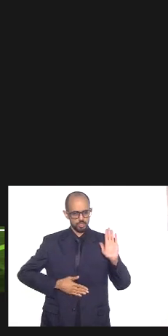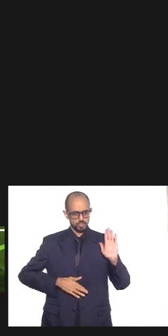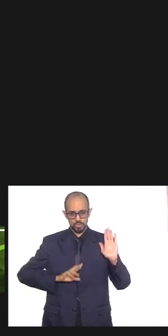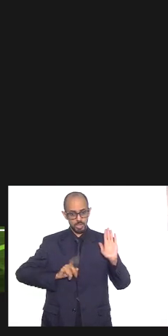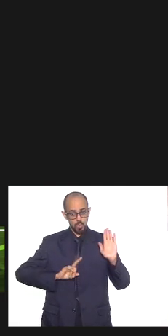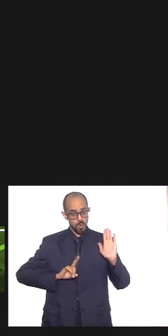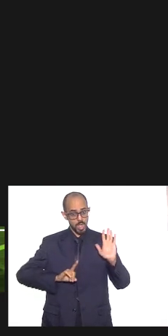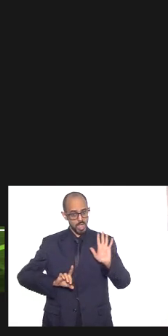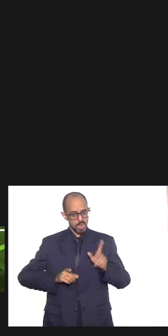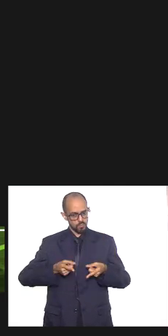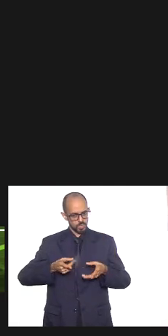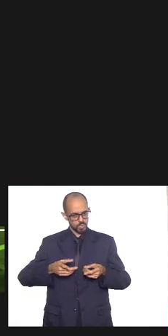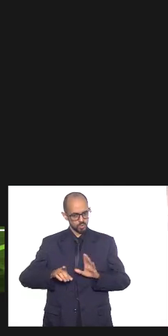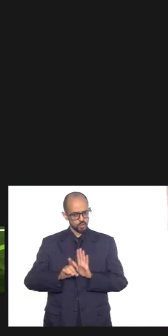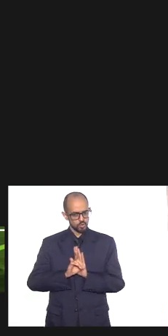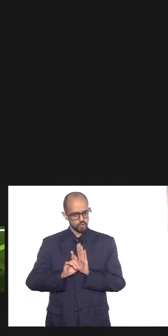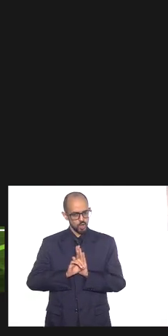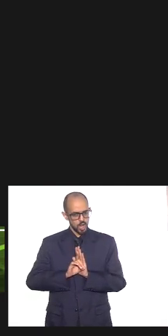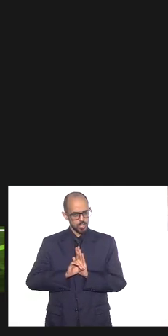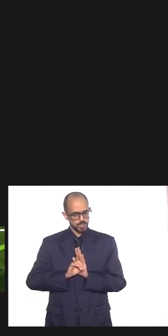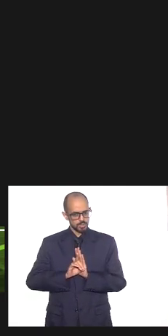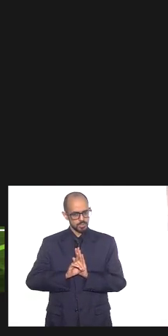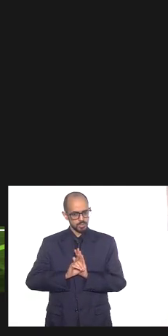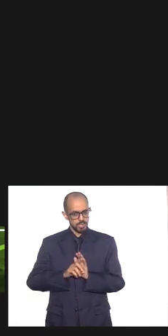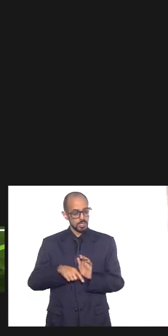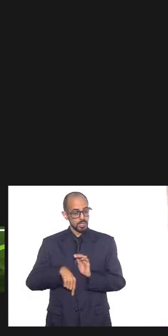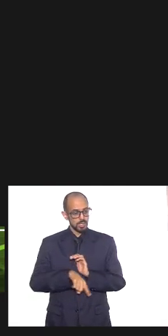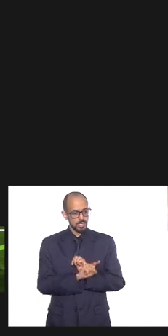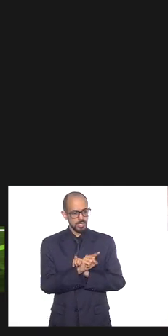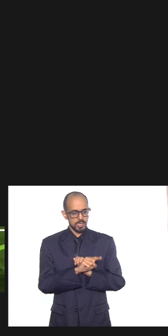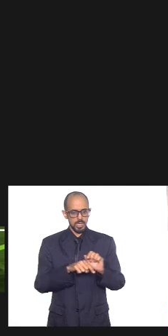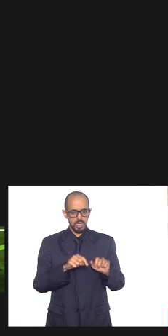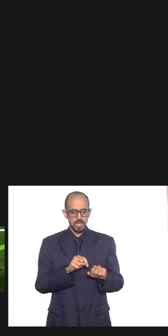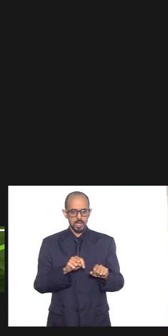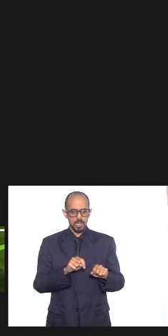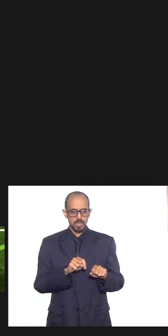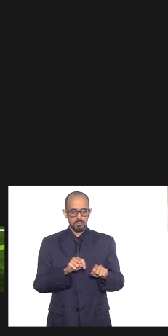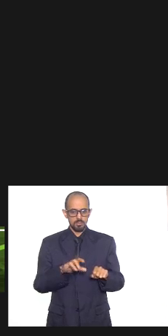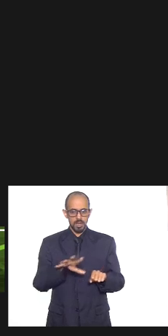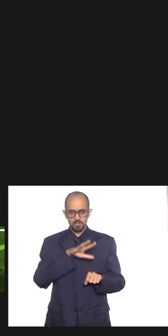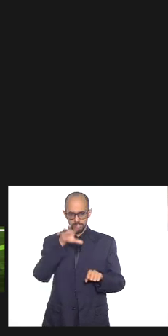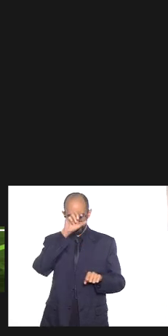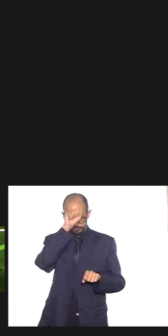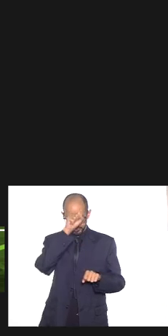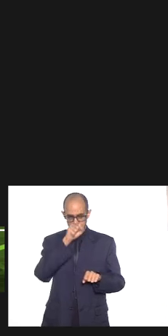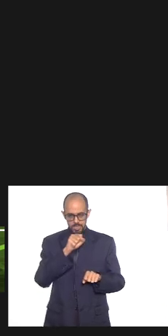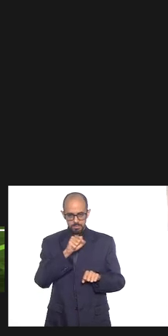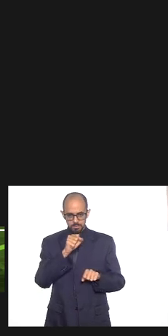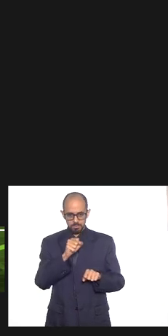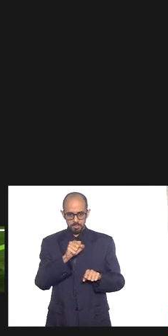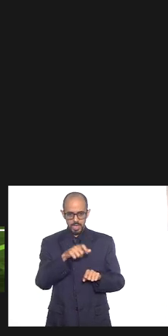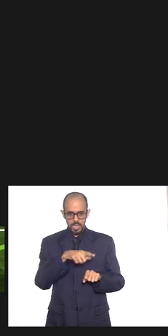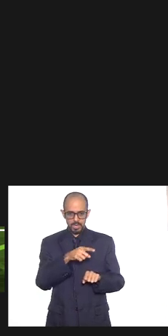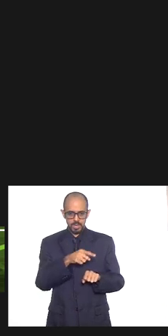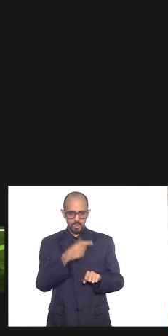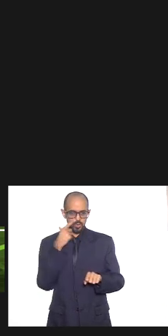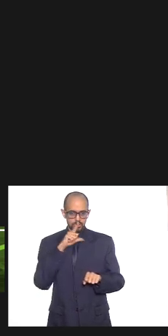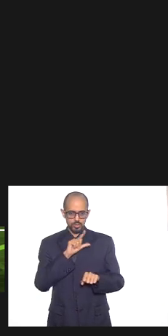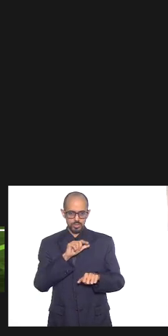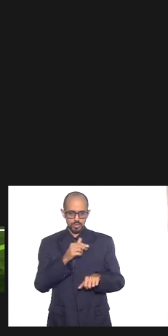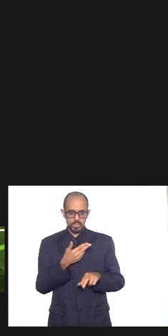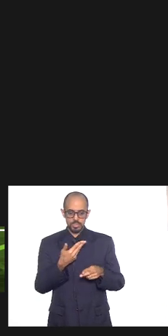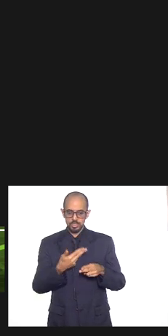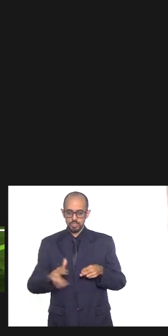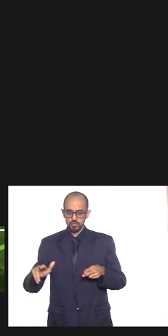traficantes que procuravam terreiros para fechar o meu corpo então eles achavam que poderiam fechar o